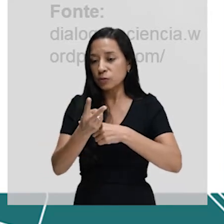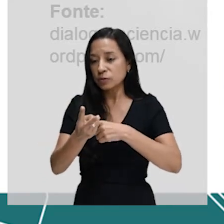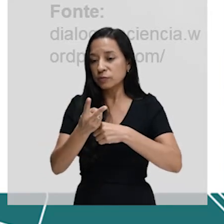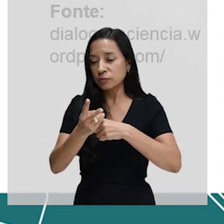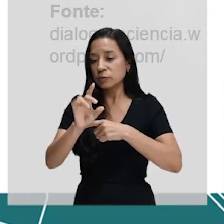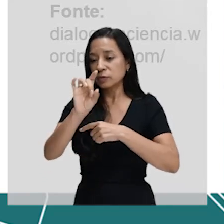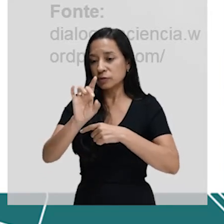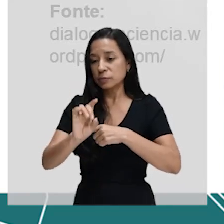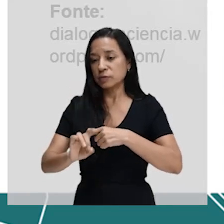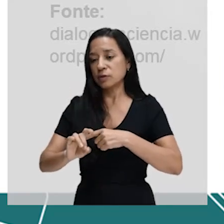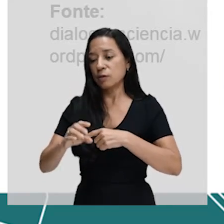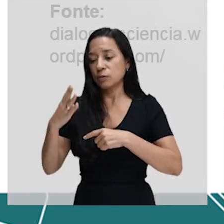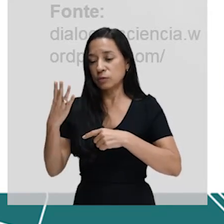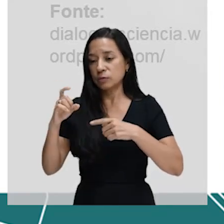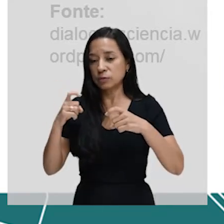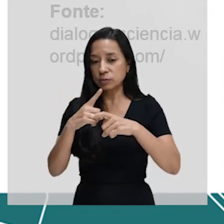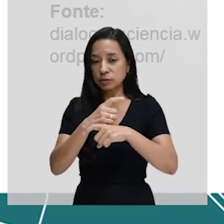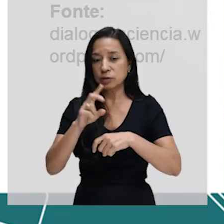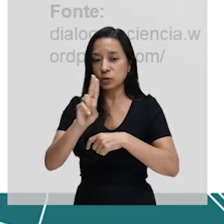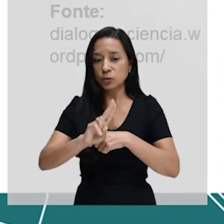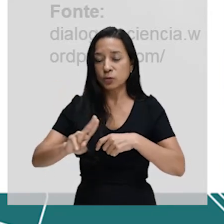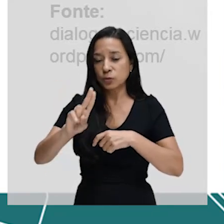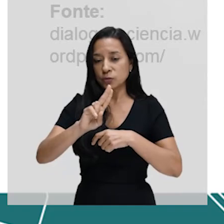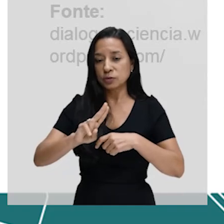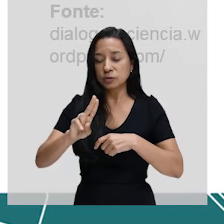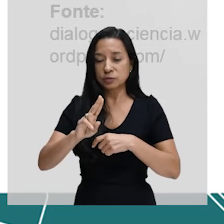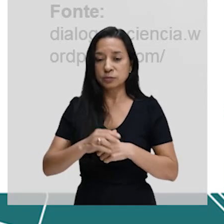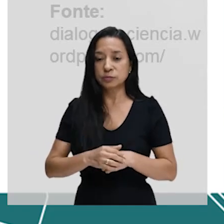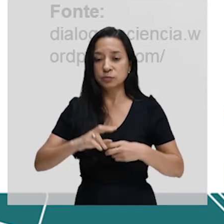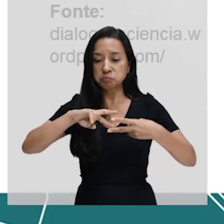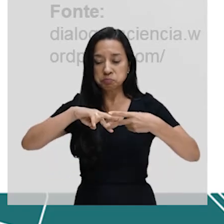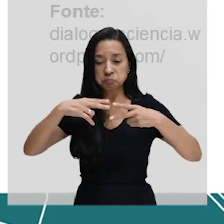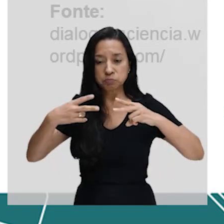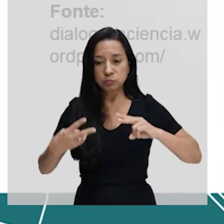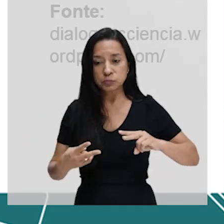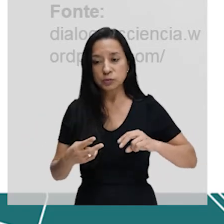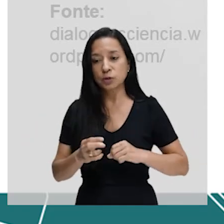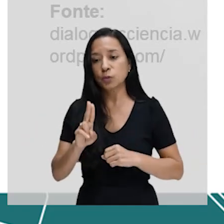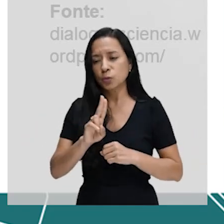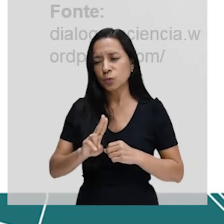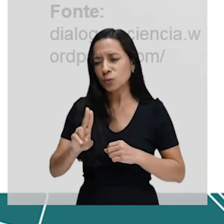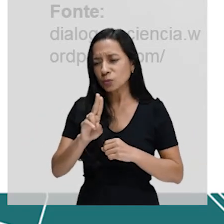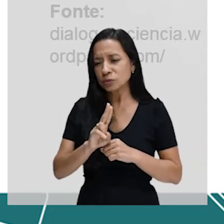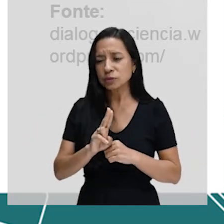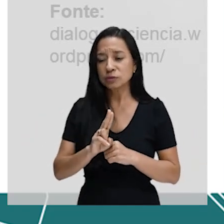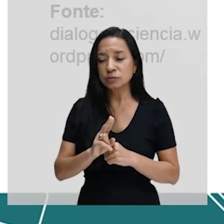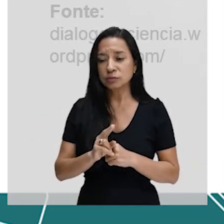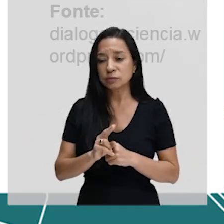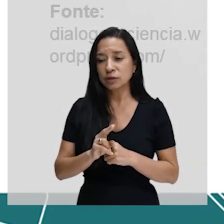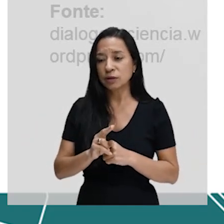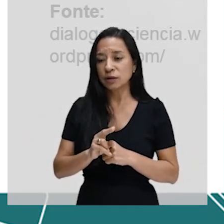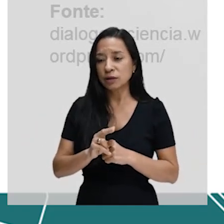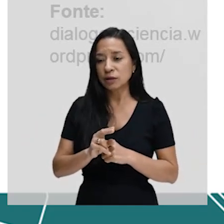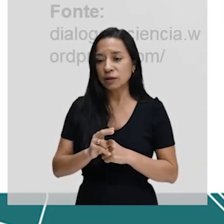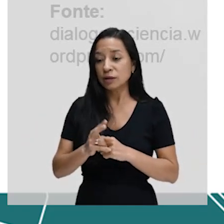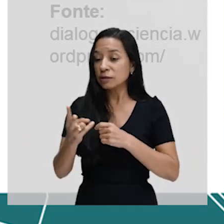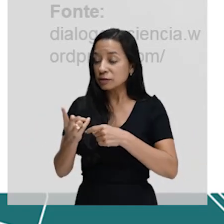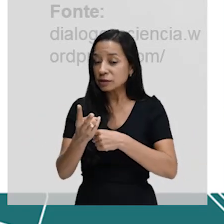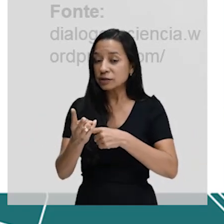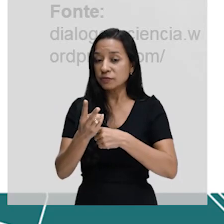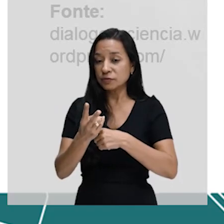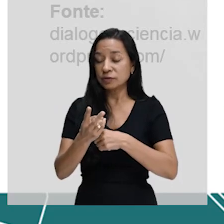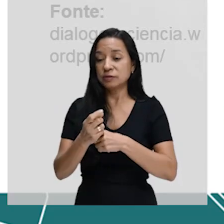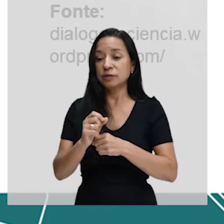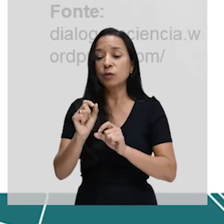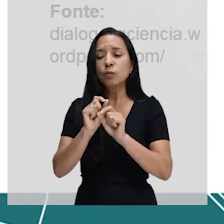externo dos fungos, utilizando um mecanismo de defesa genético por catálise enzimática. Ele descobriu que as